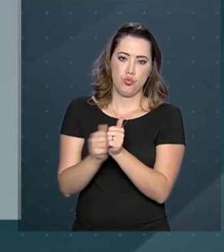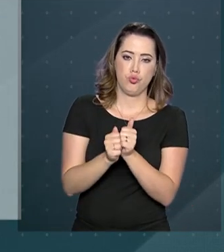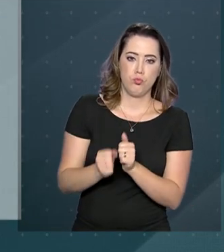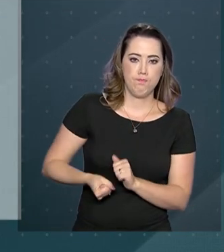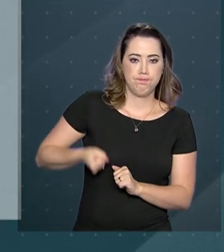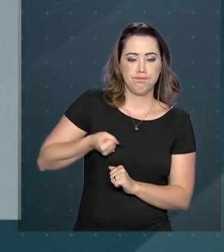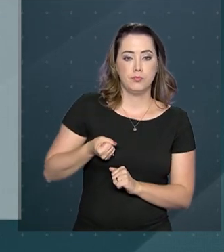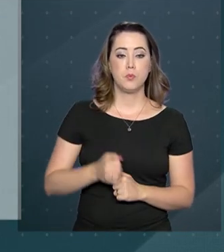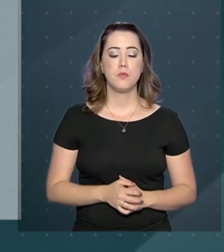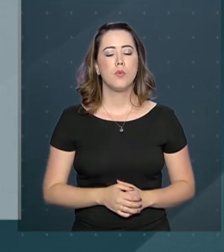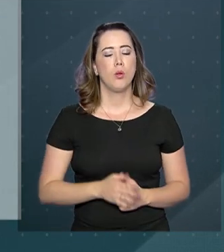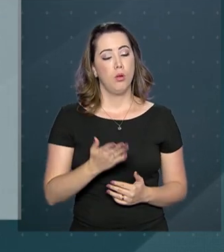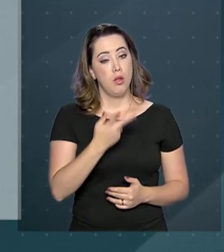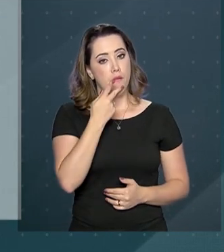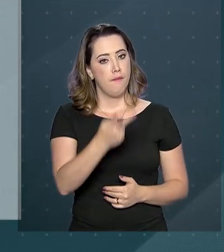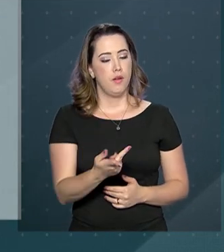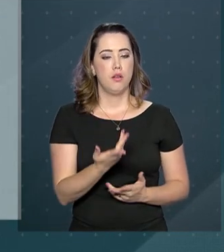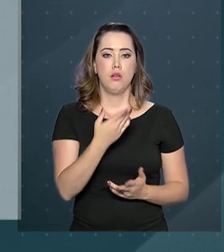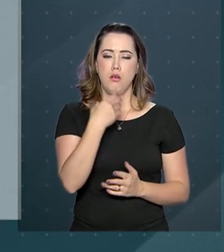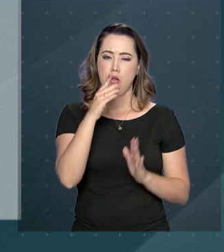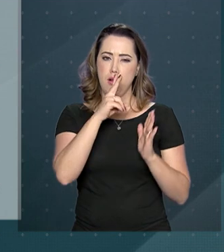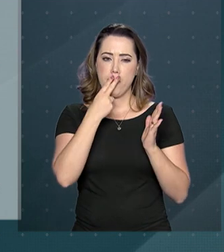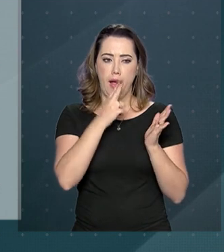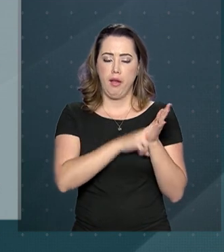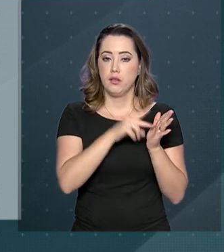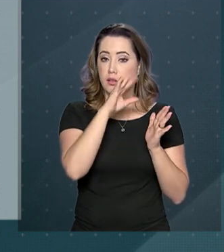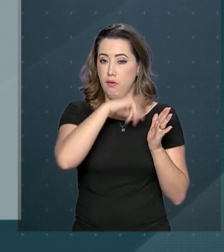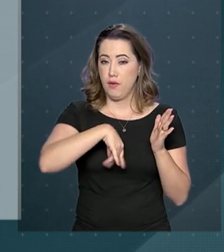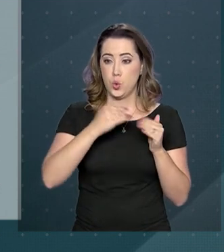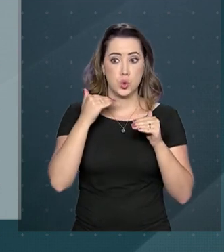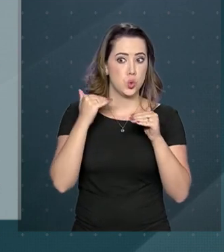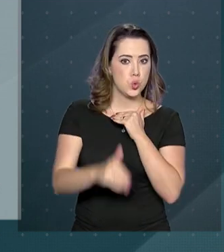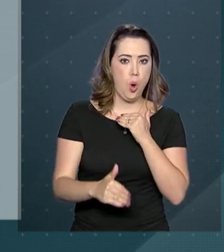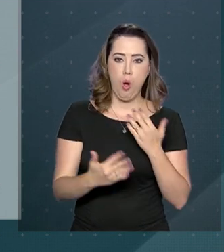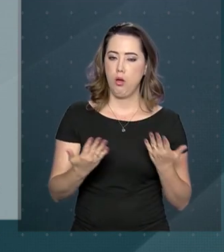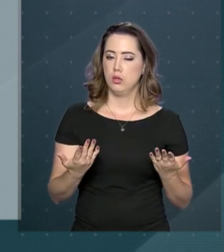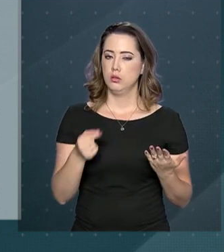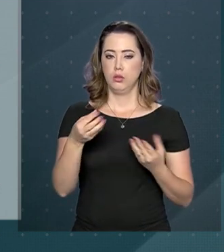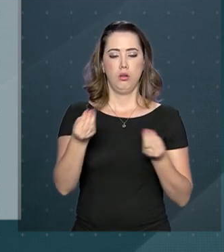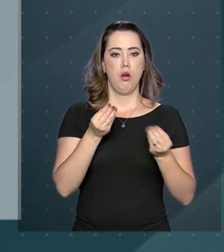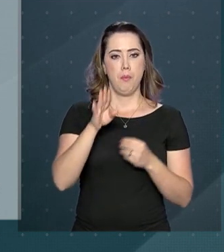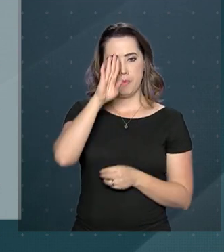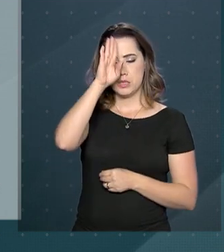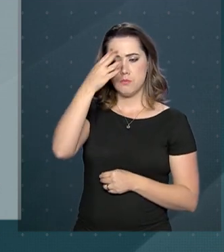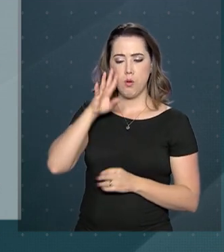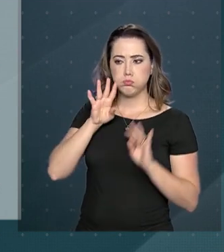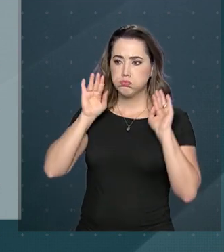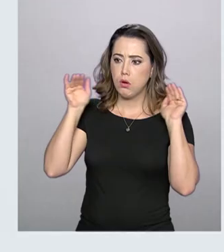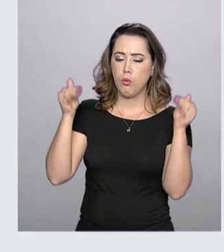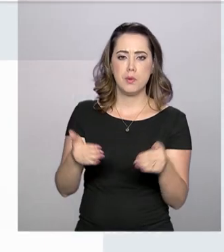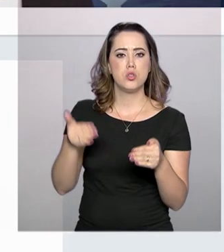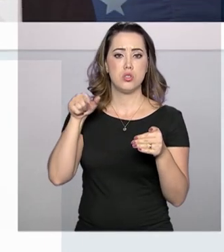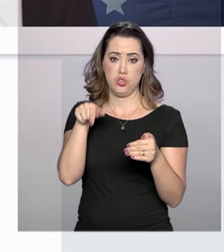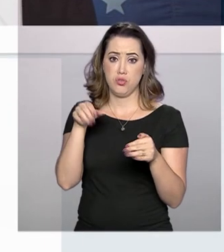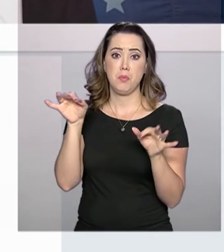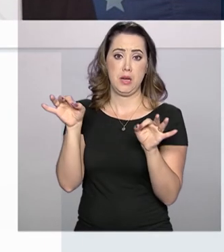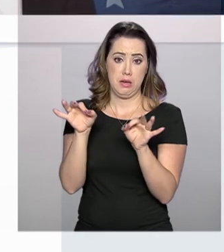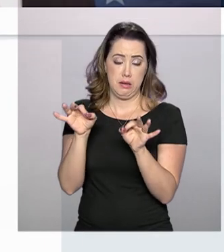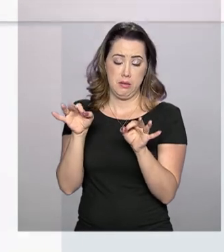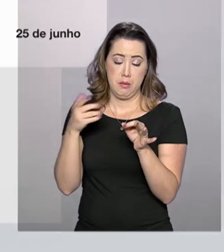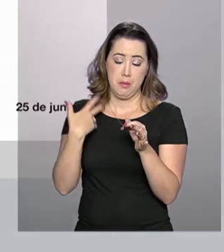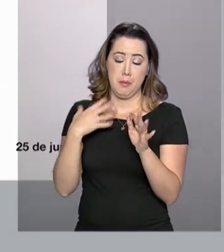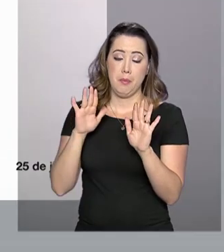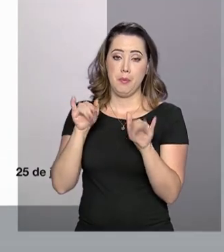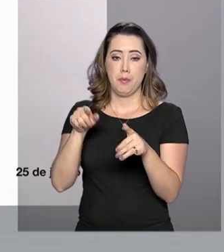Aeronáutica afirmaram que repudiam atos dessa natureza e que darão prioridade para a elucidação do caso. Antes de